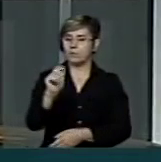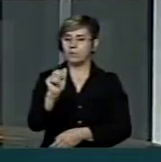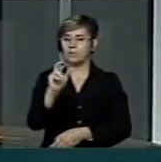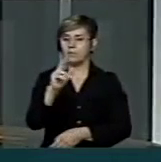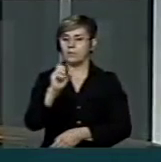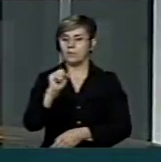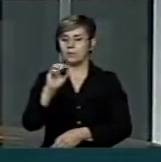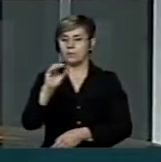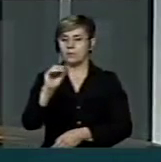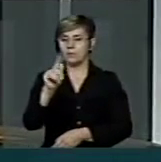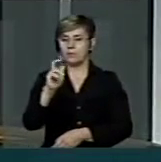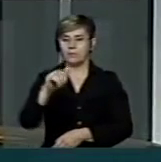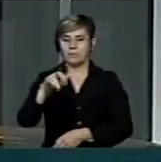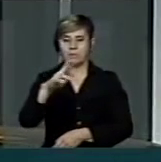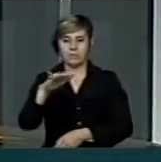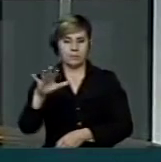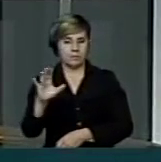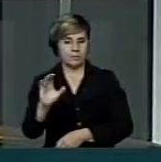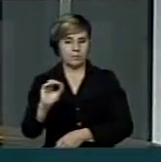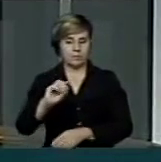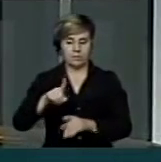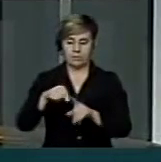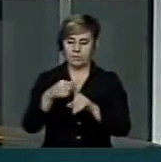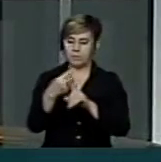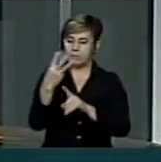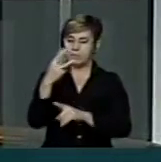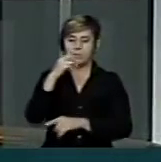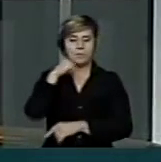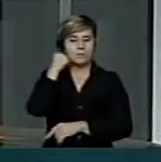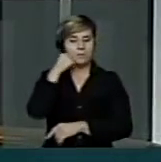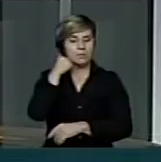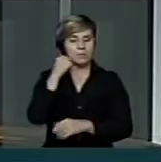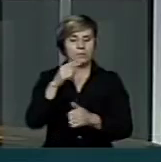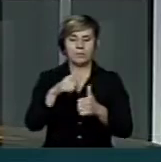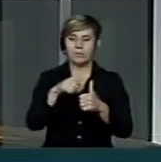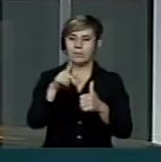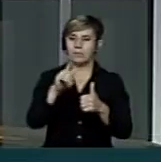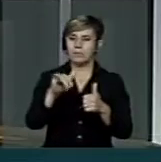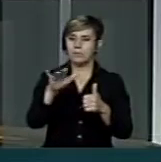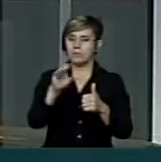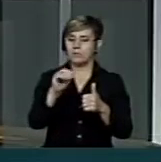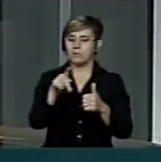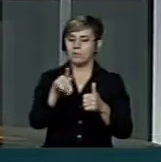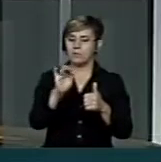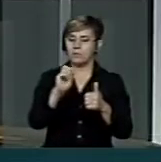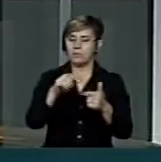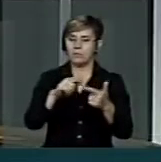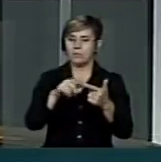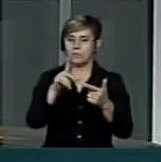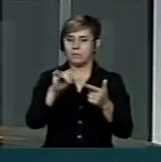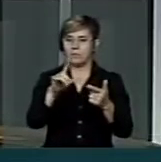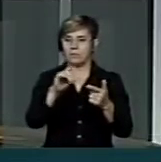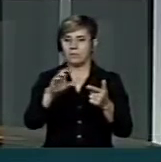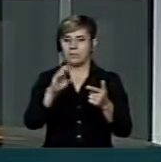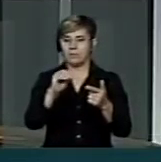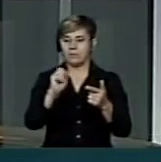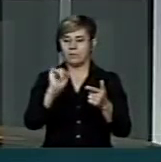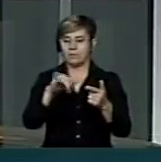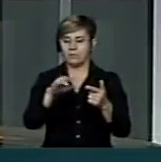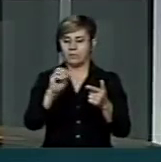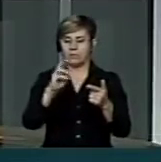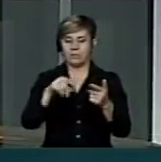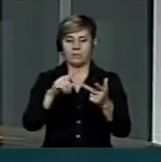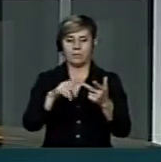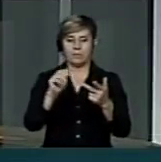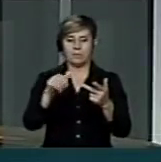Genro, os seus três senadores, o senador Paulo Paim, o senador Pedro Simão, a senadora